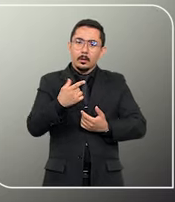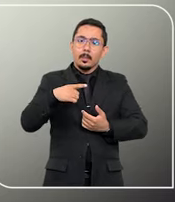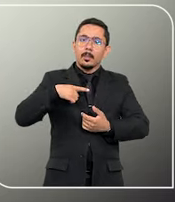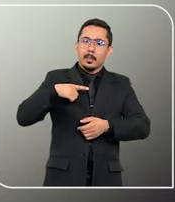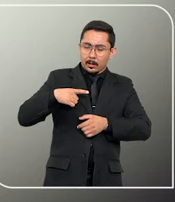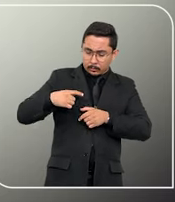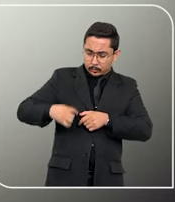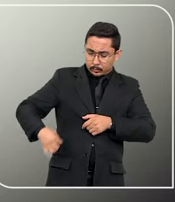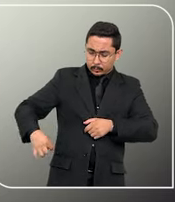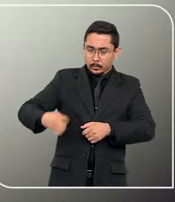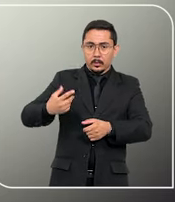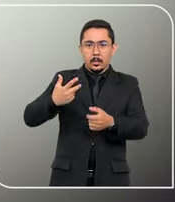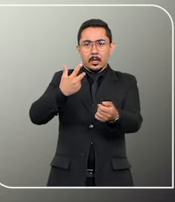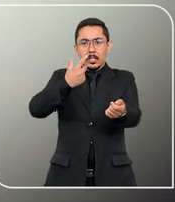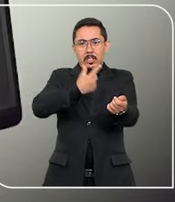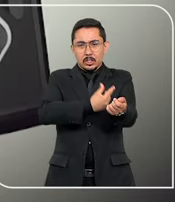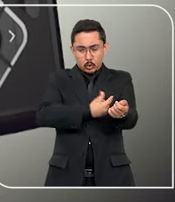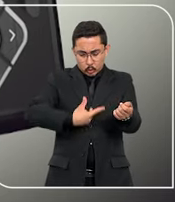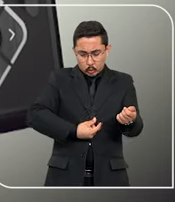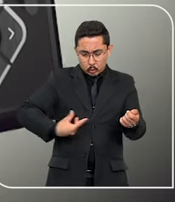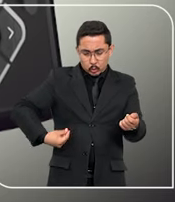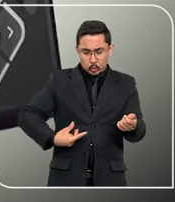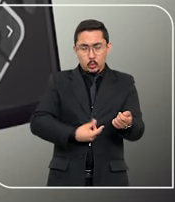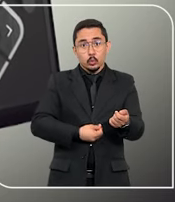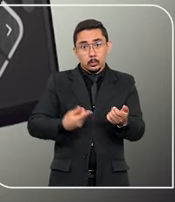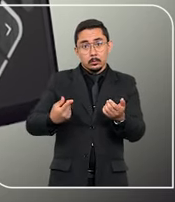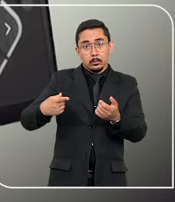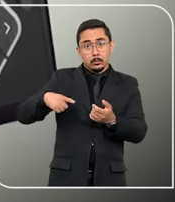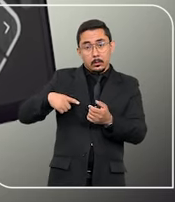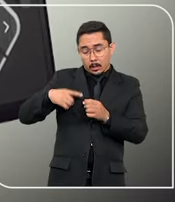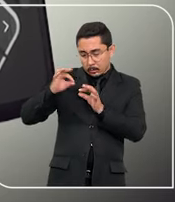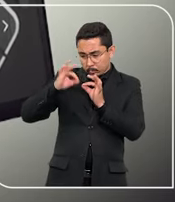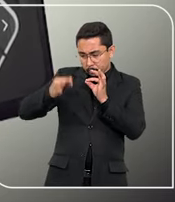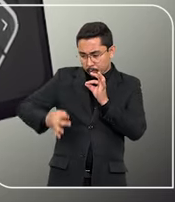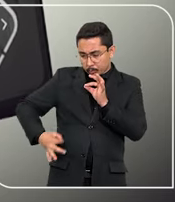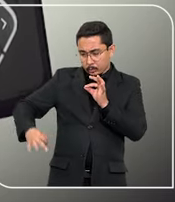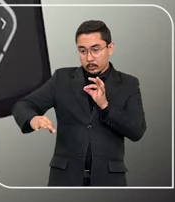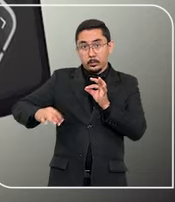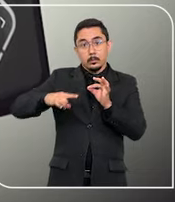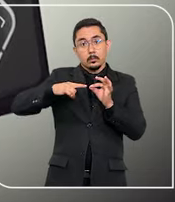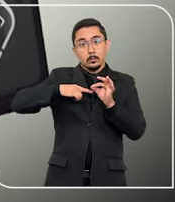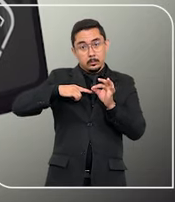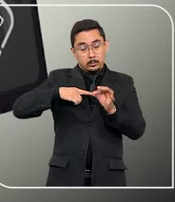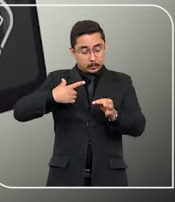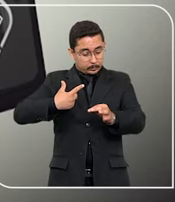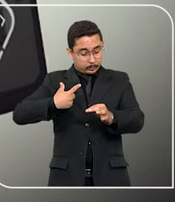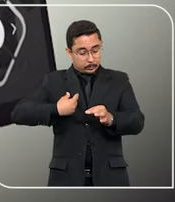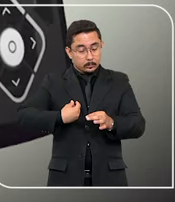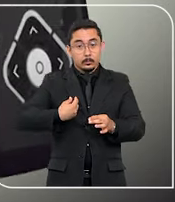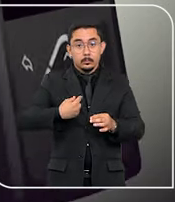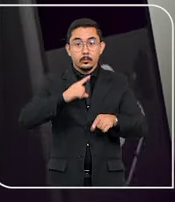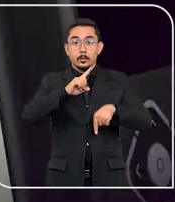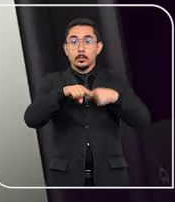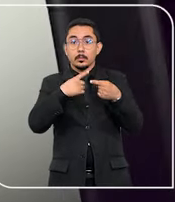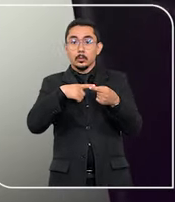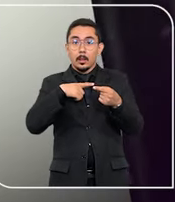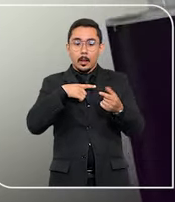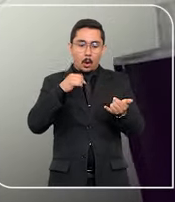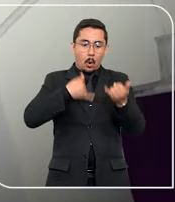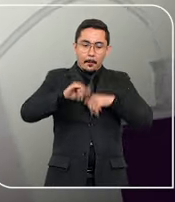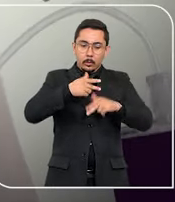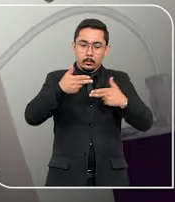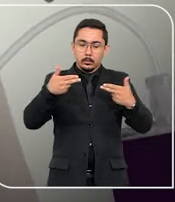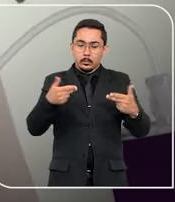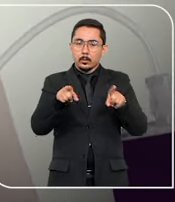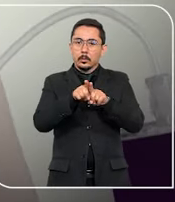uma bomba de insulina utilizada por pacientes com diabetes. O equipamento é conectado ao corpo por meio de um cateter, ligado a um reservatório com